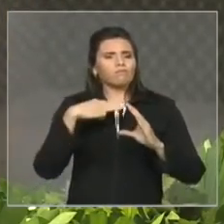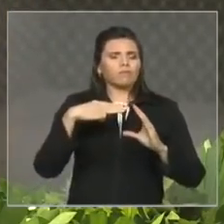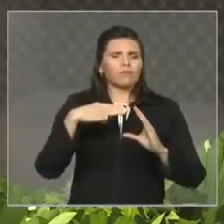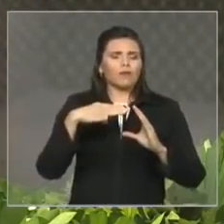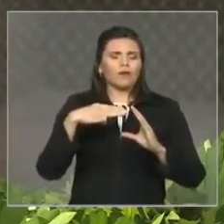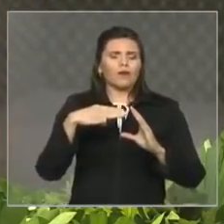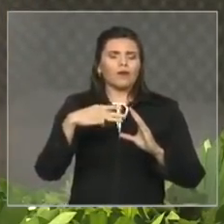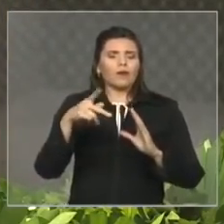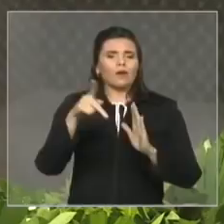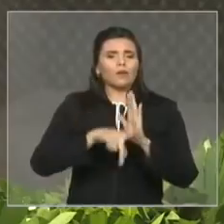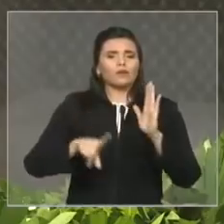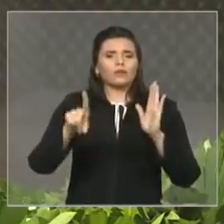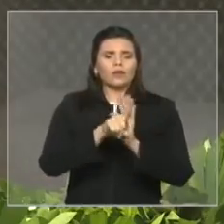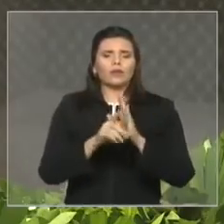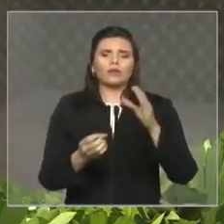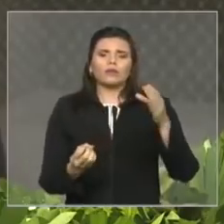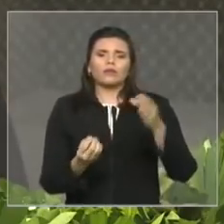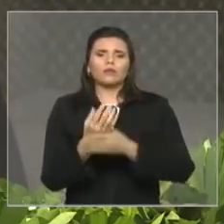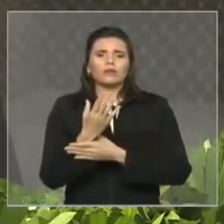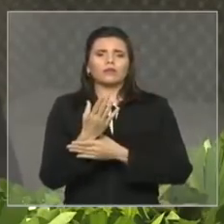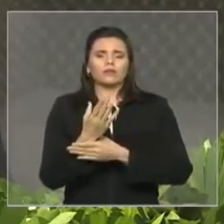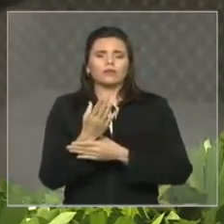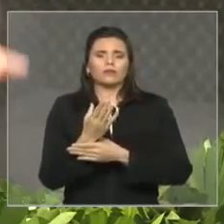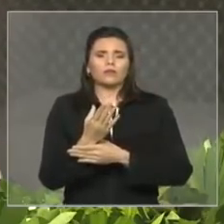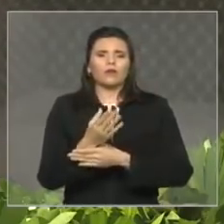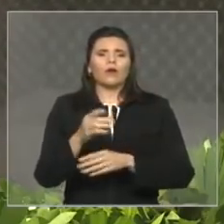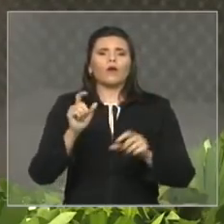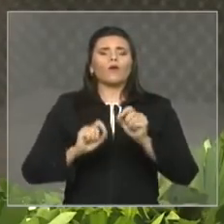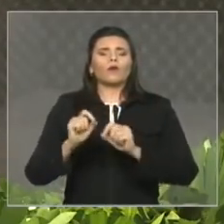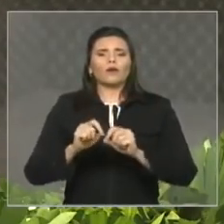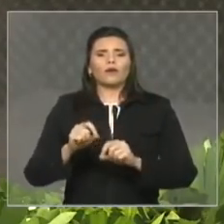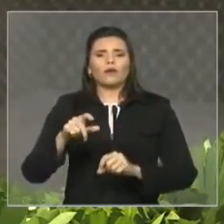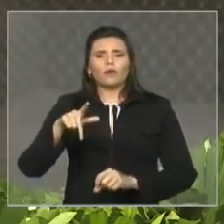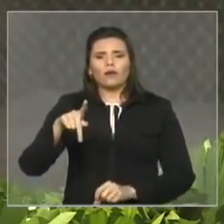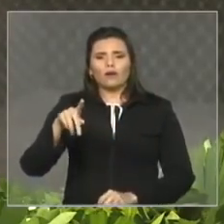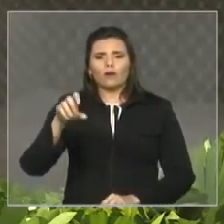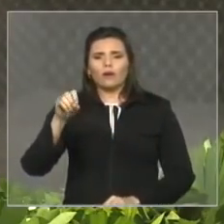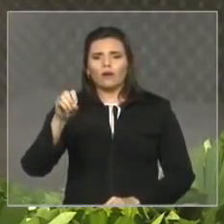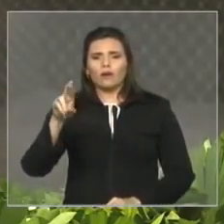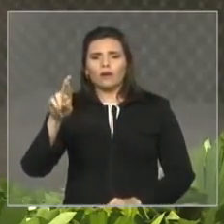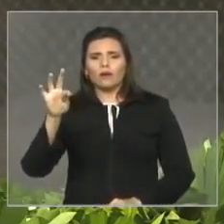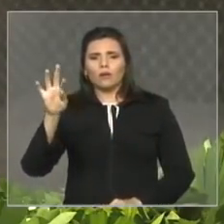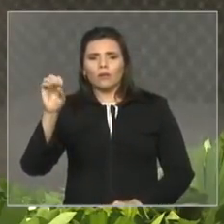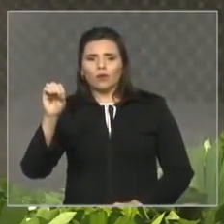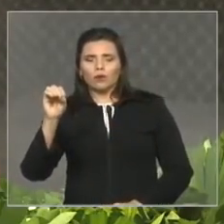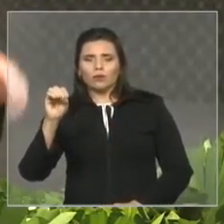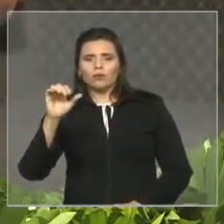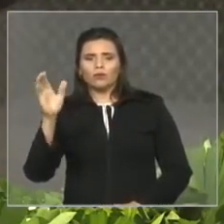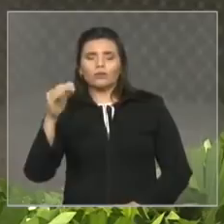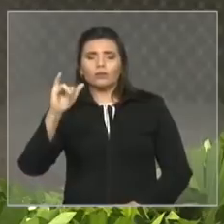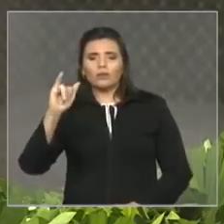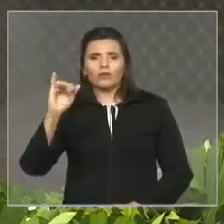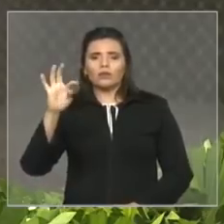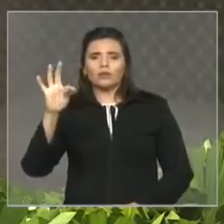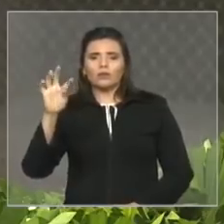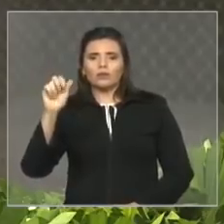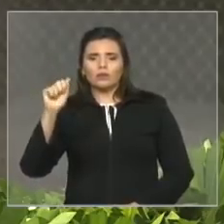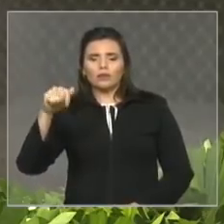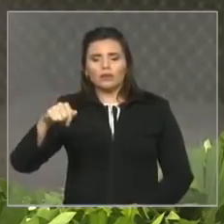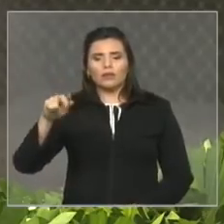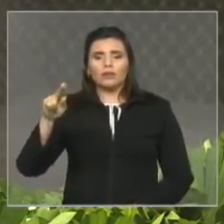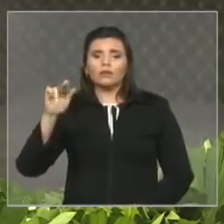Itaqui importante empreendimento que visa presidente Baldez presidente Raimundo garantir